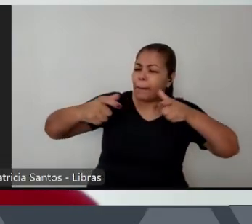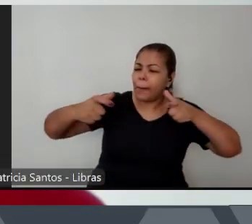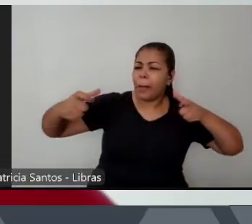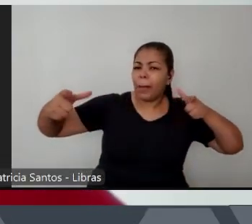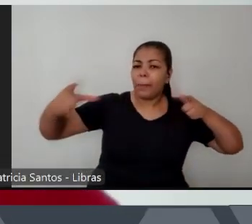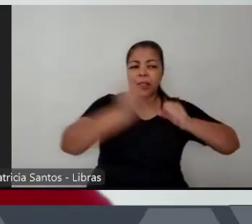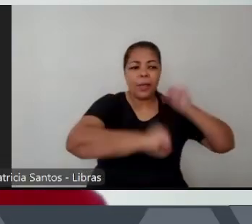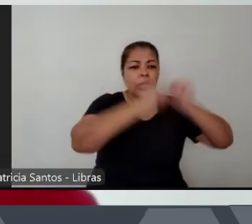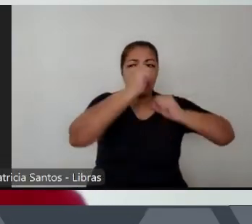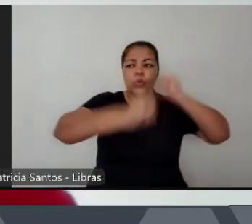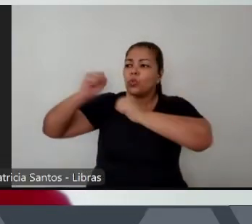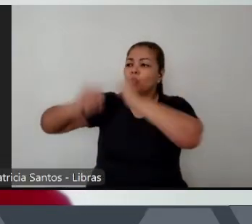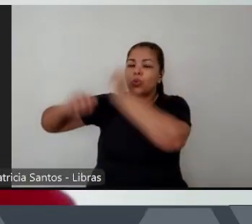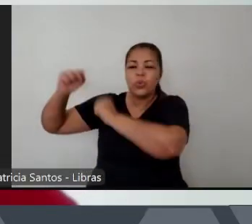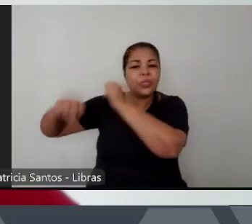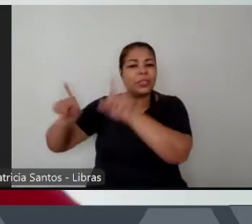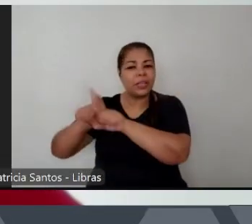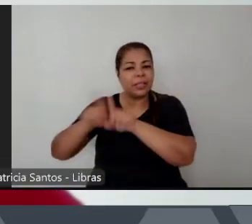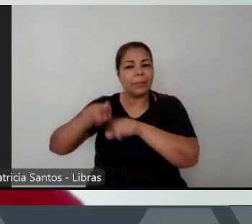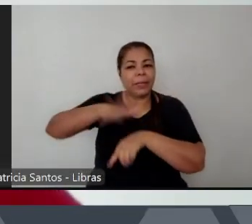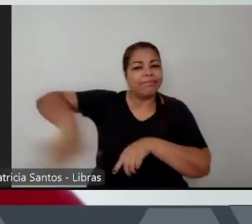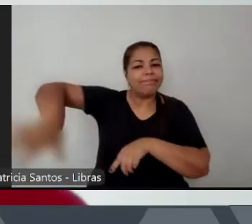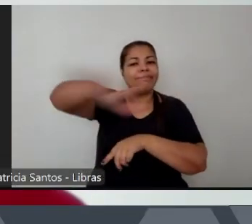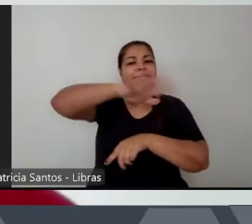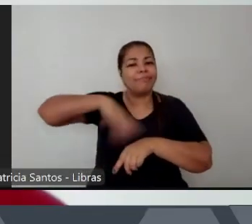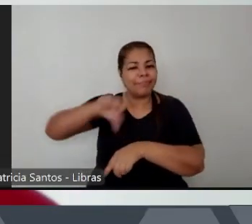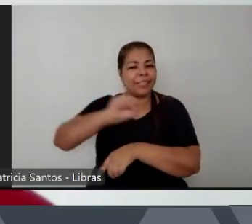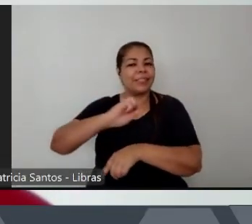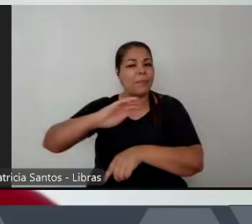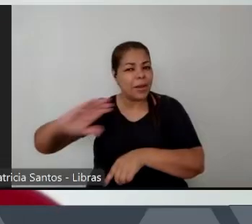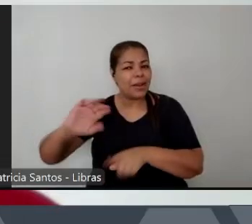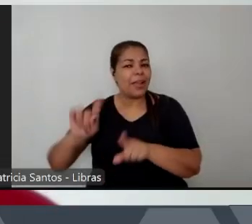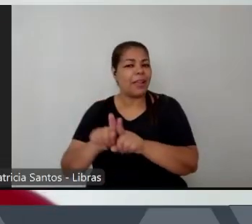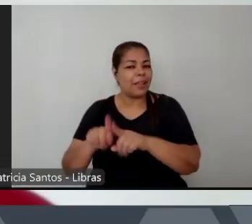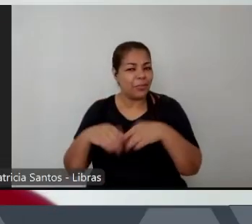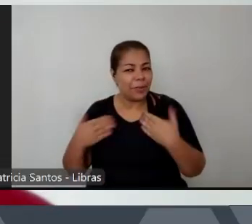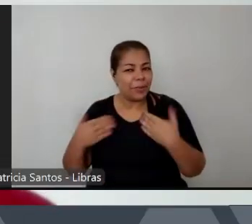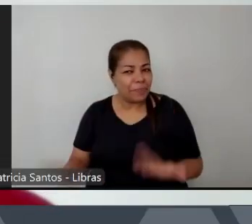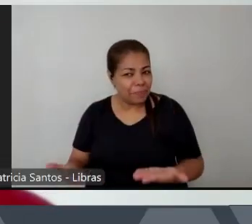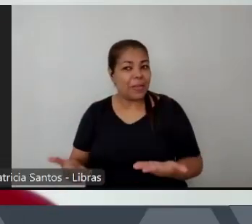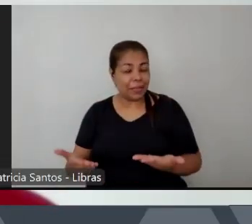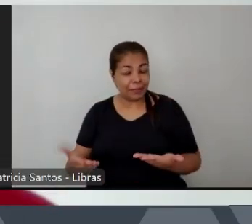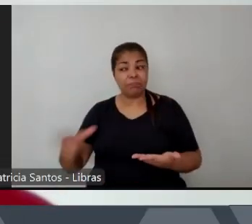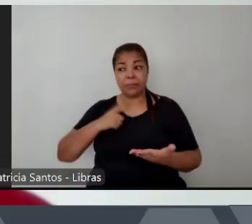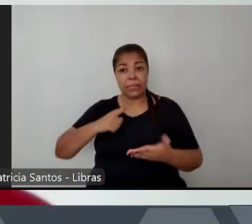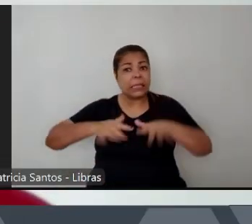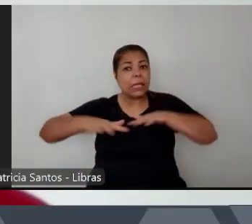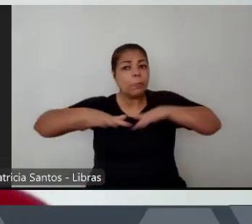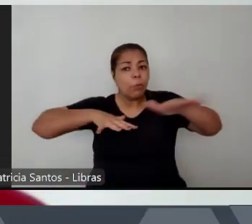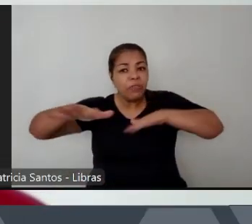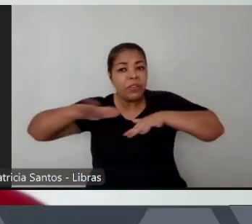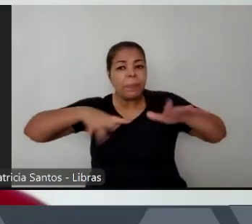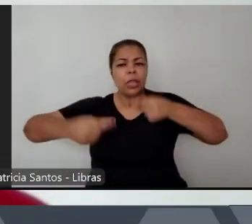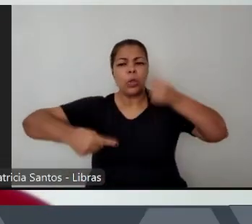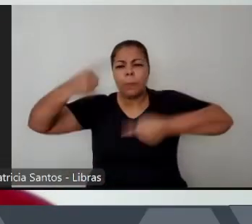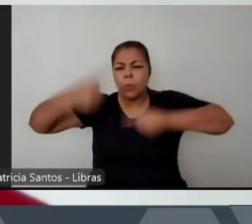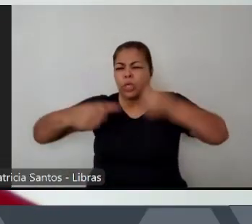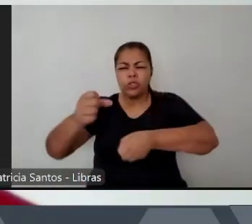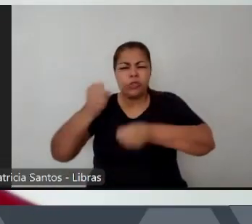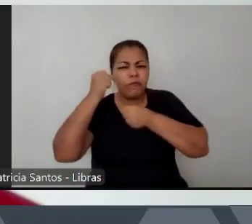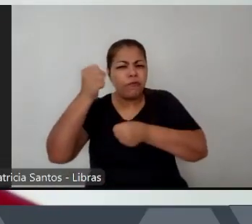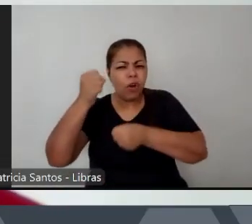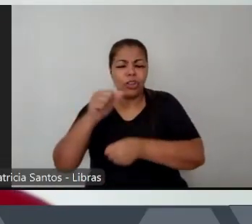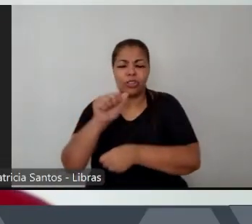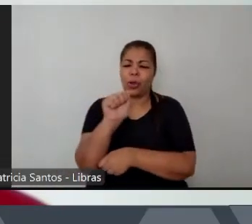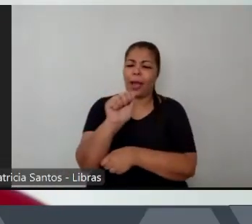desse processo de industrialização muito intenso de uma foco de um movimento político muito forte né o ABC de São Paulo